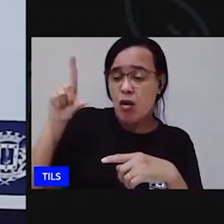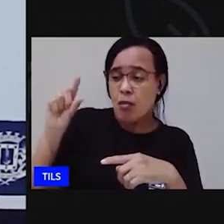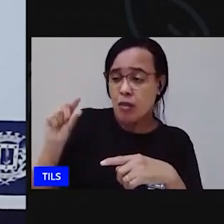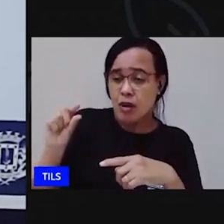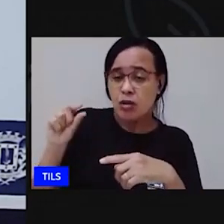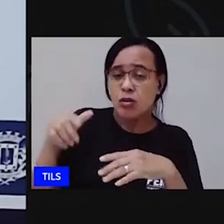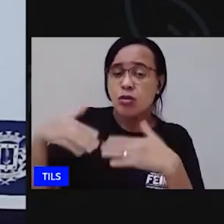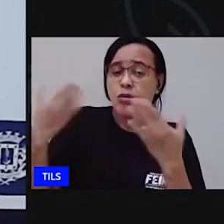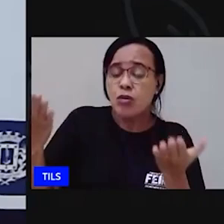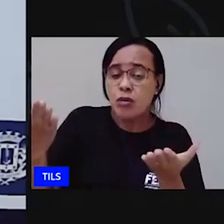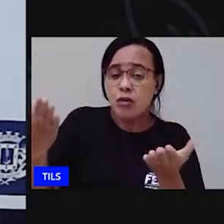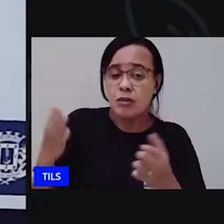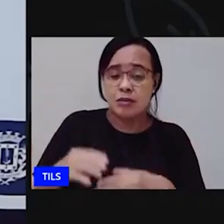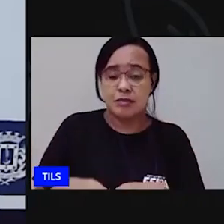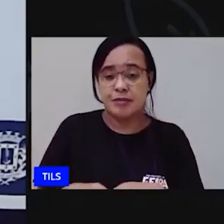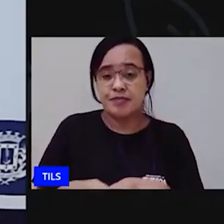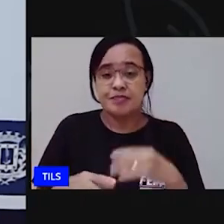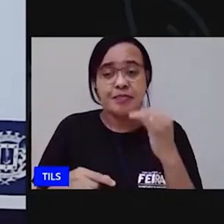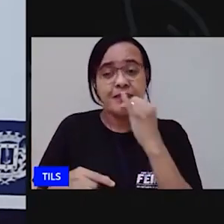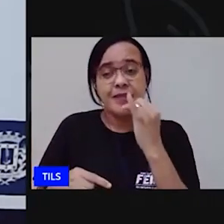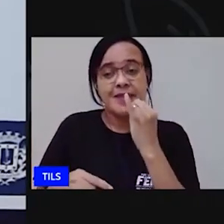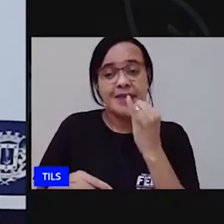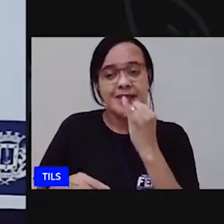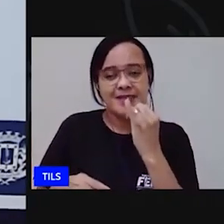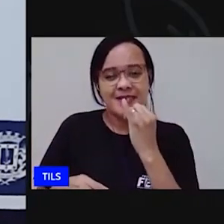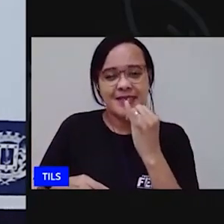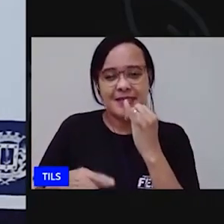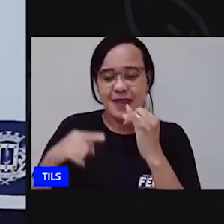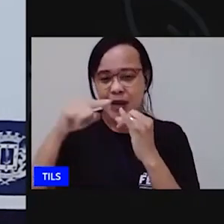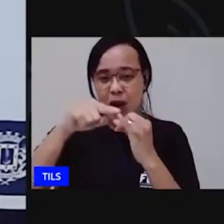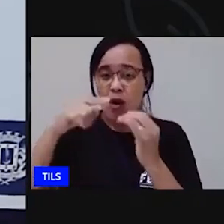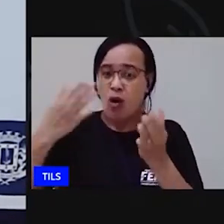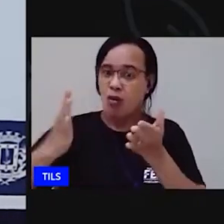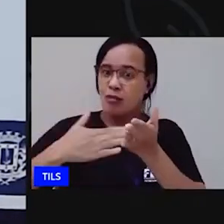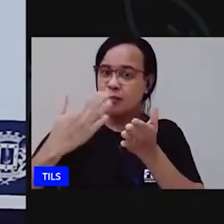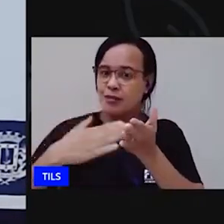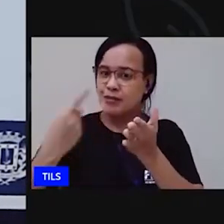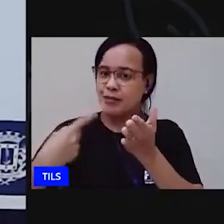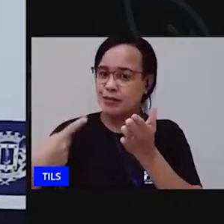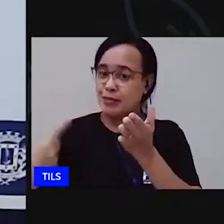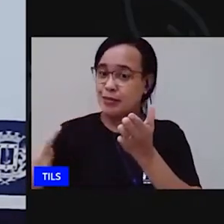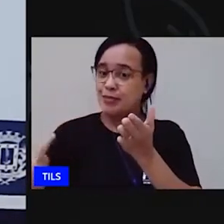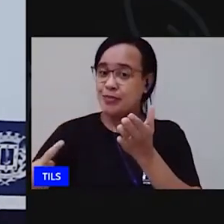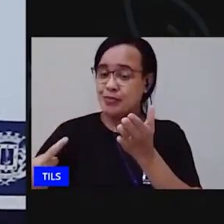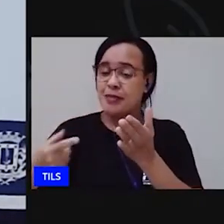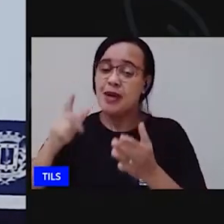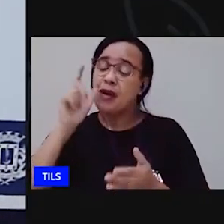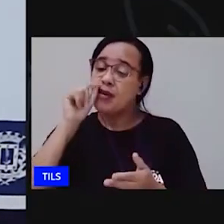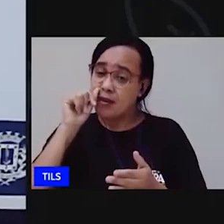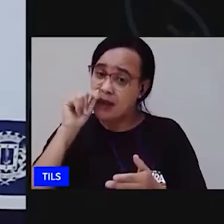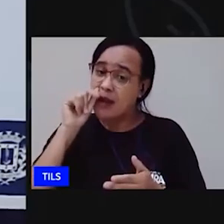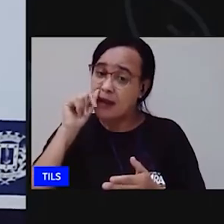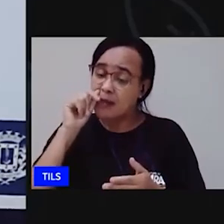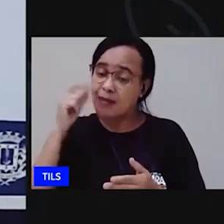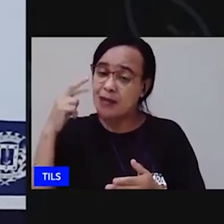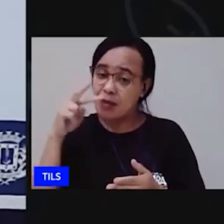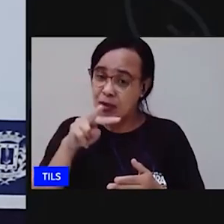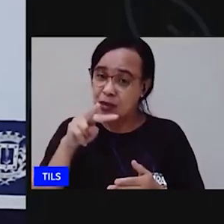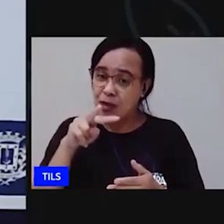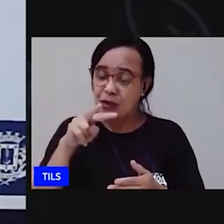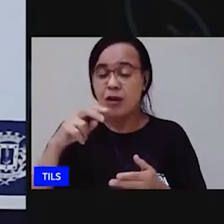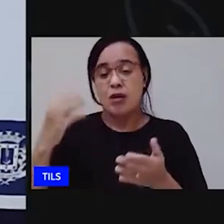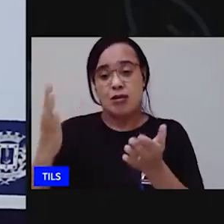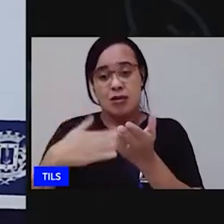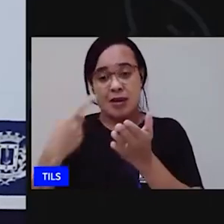por exemplo eu tenho aqui um caderno e um lá ó um